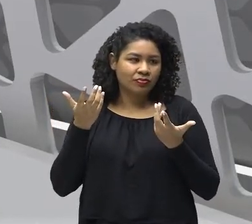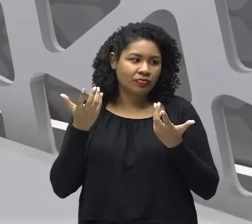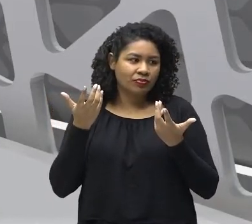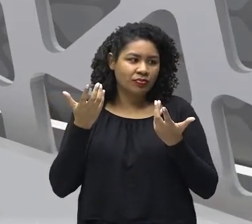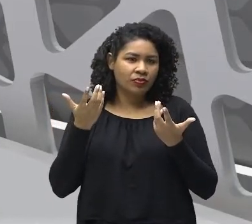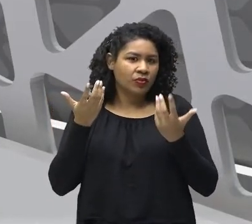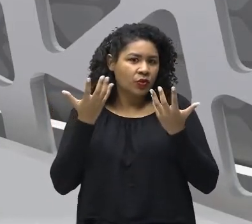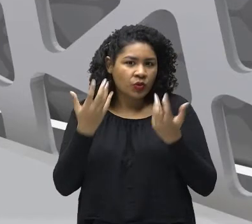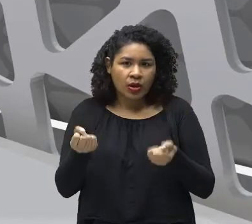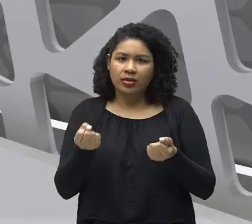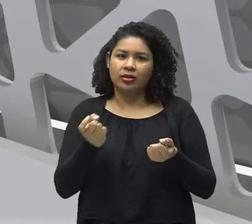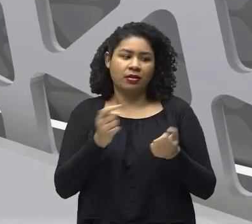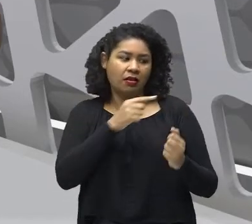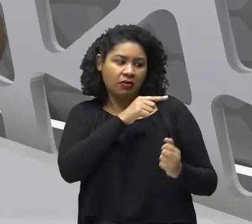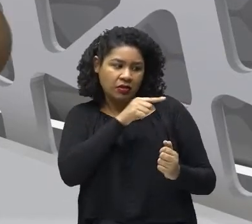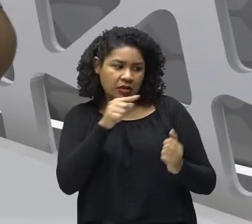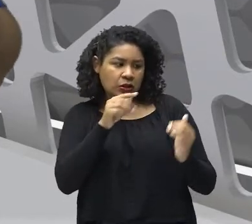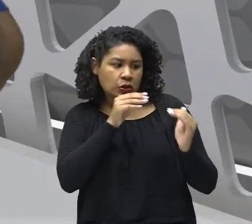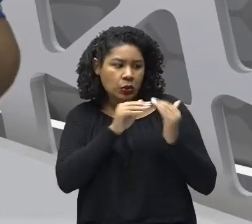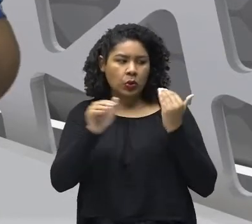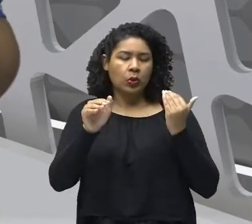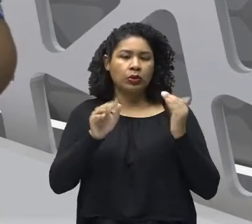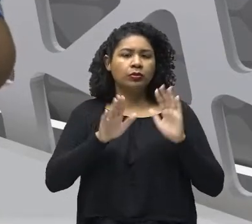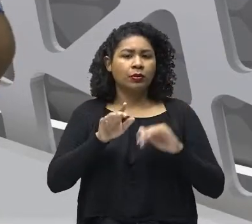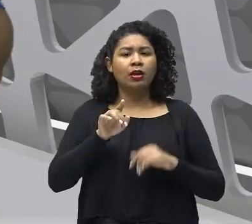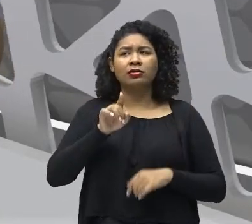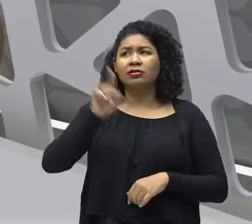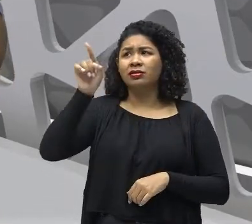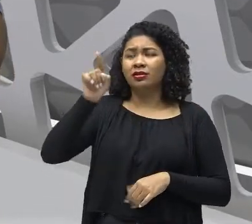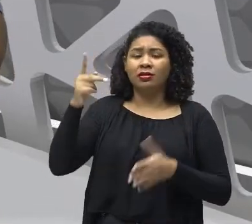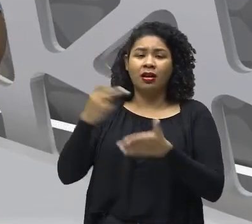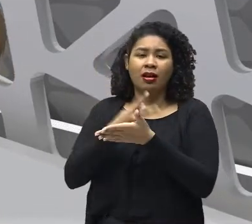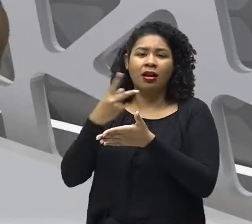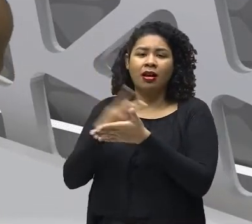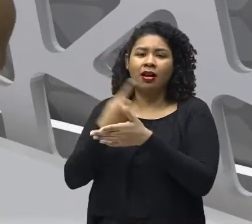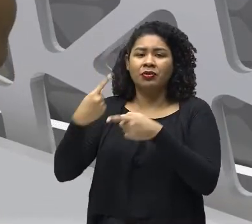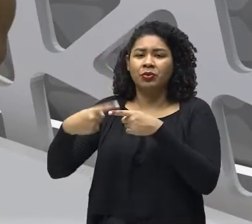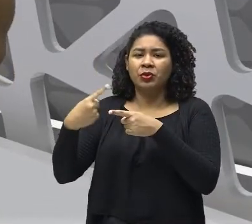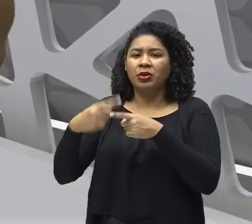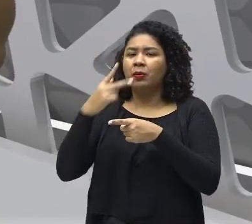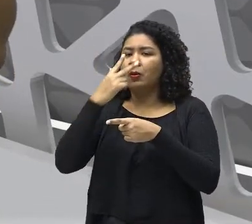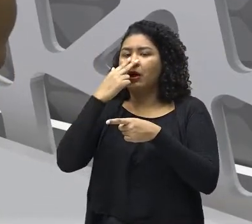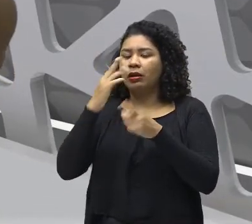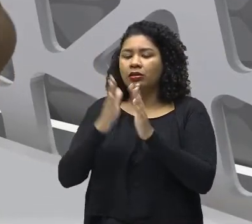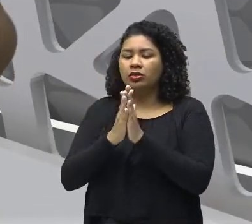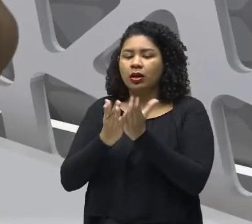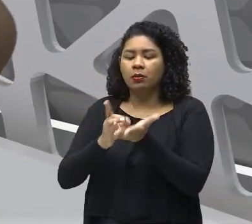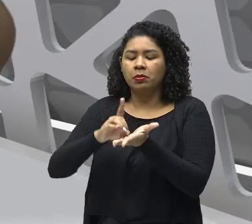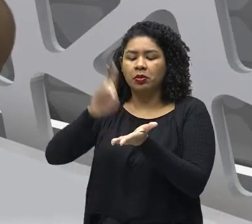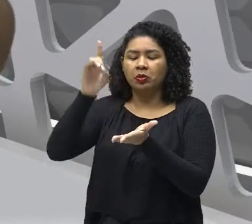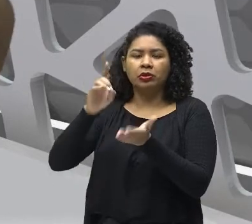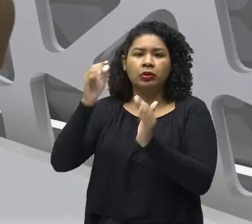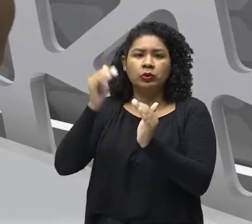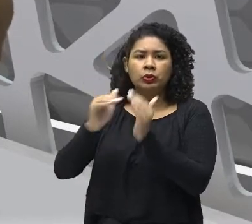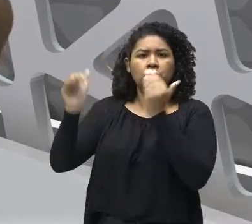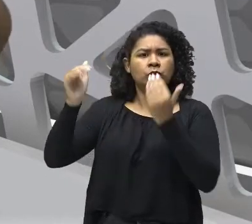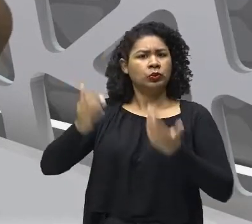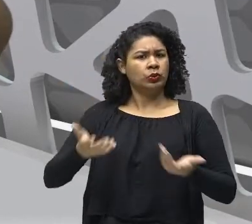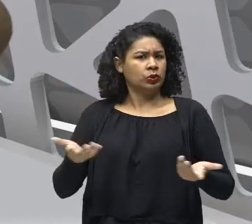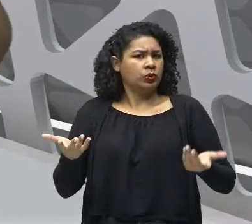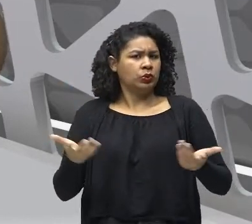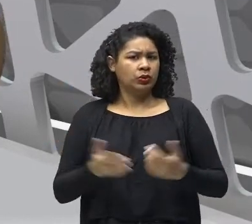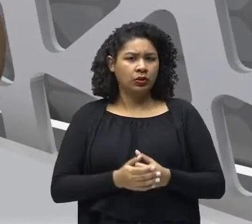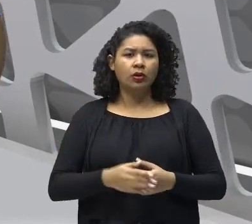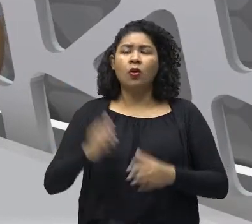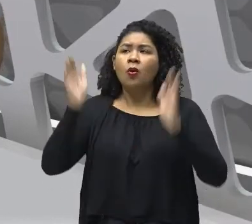que a Bíblia, considerada a palavra do próprio Deus, dizia. Então, quem realizava a missa e o próprio Papa dizia uma